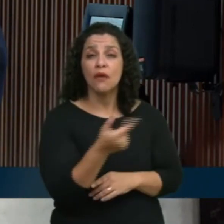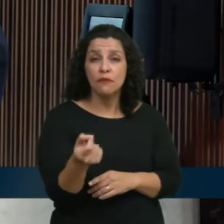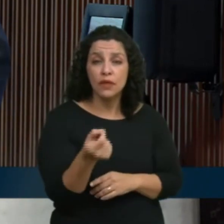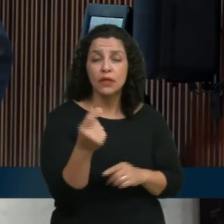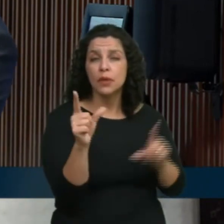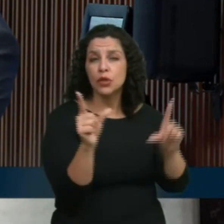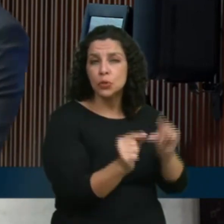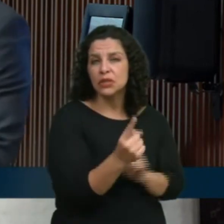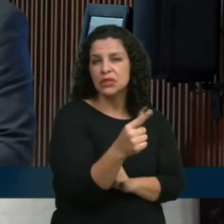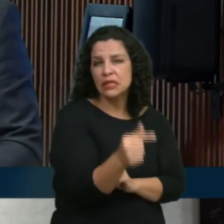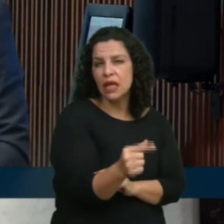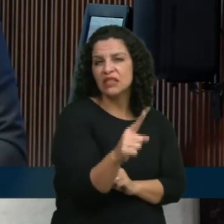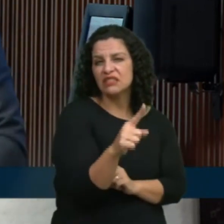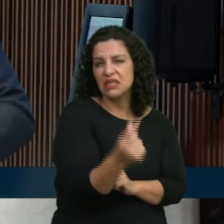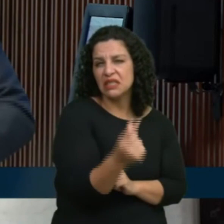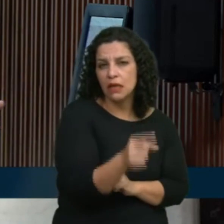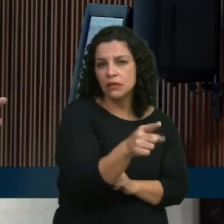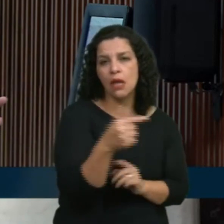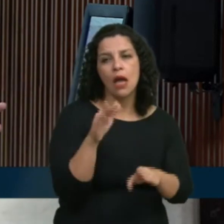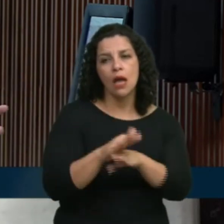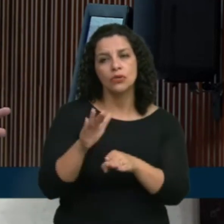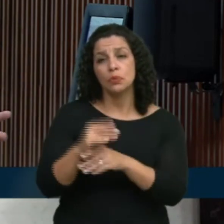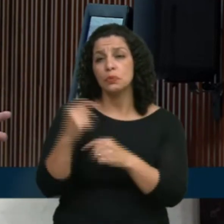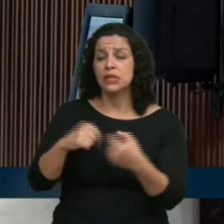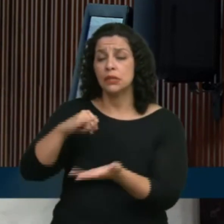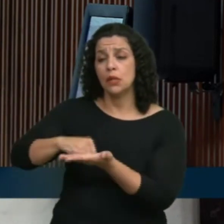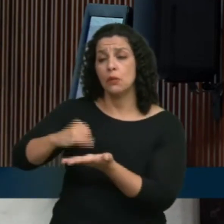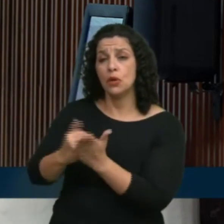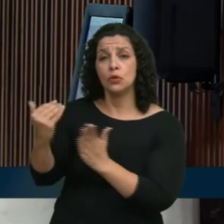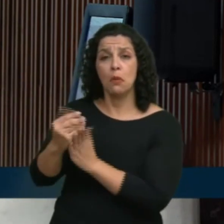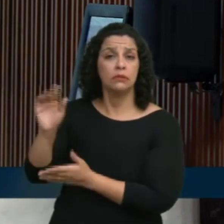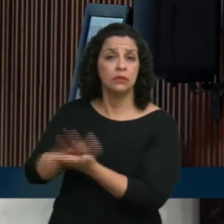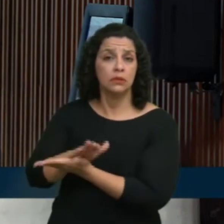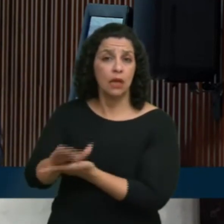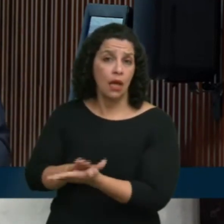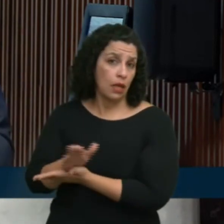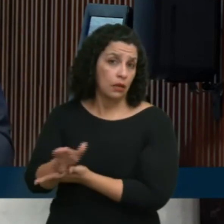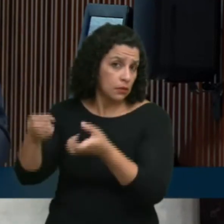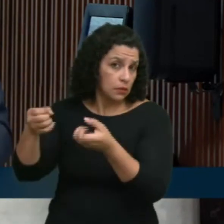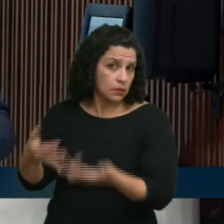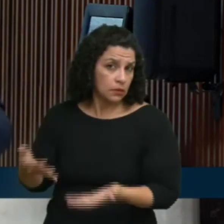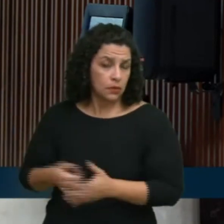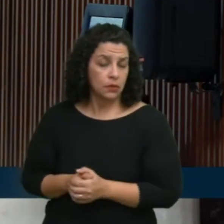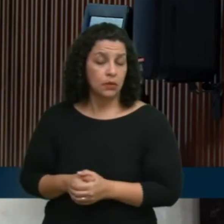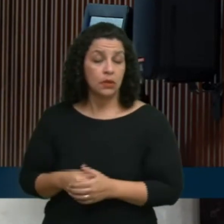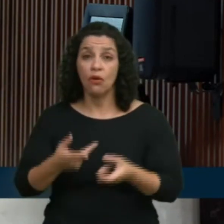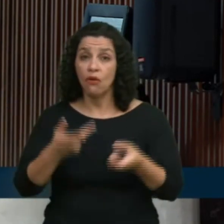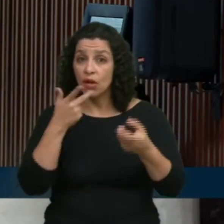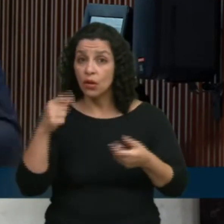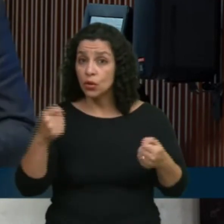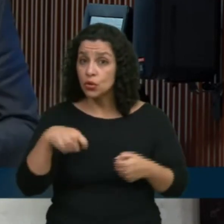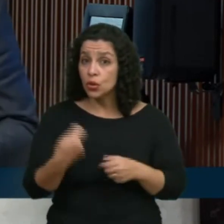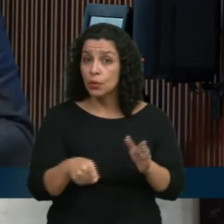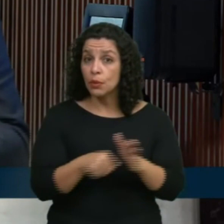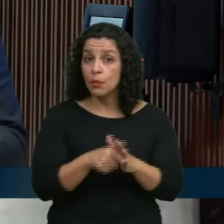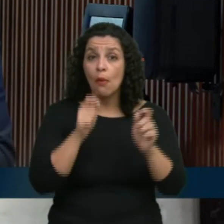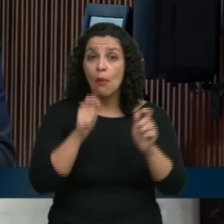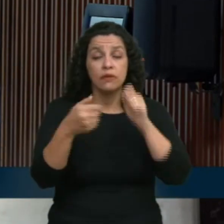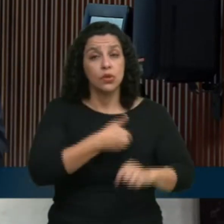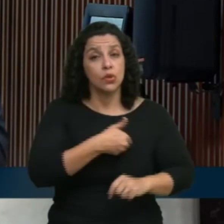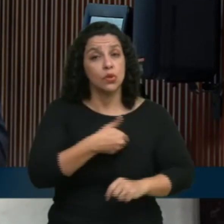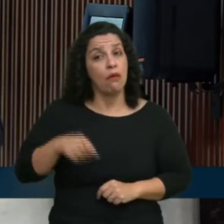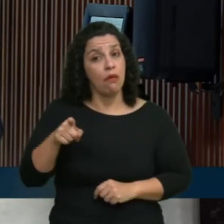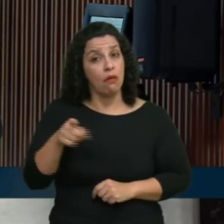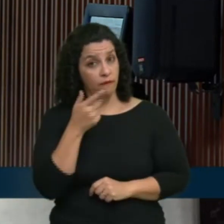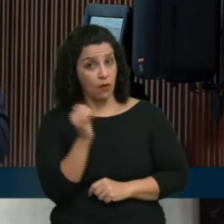se a gente diminuir para 17, já não precisa aumentar o imposto do ICMS colocado. E eu estou falando aqui sobre a entrevista do governador, que